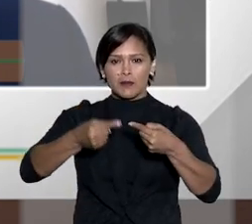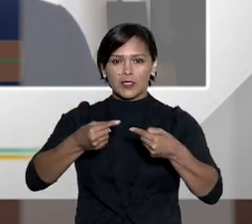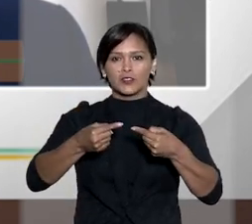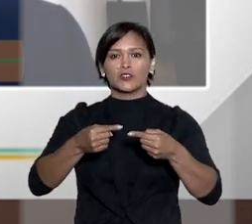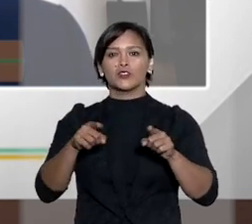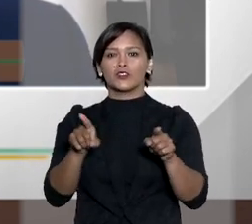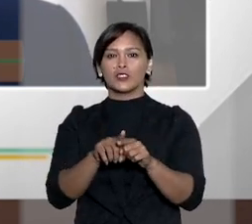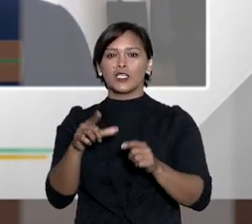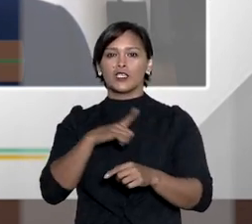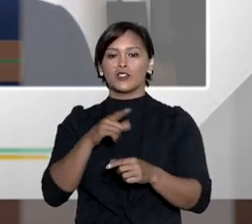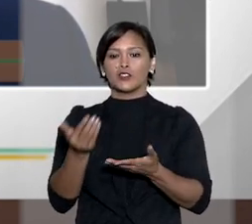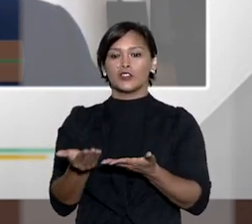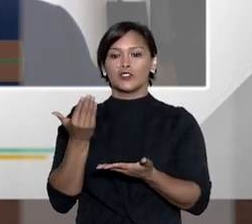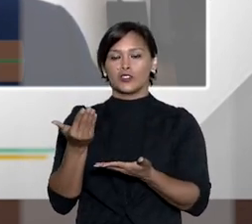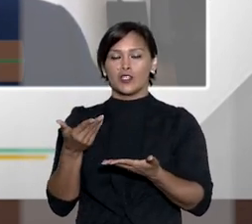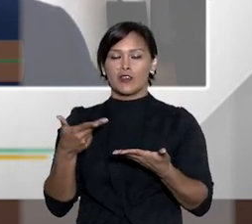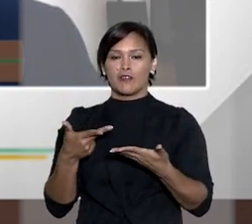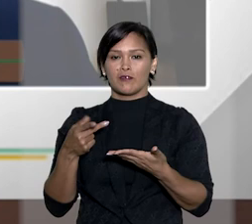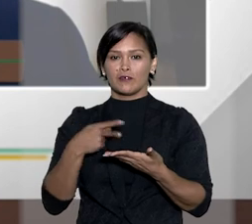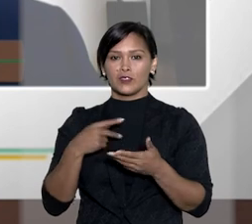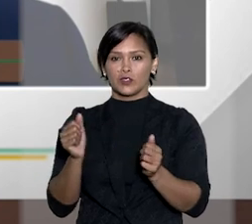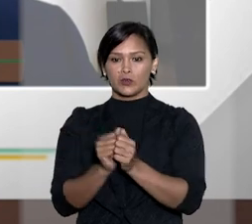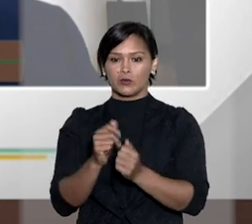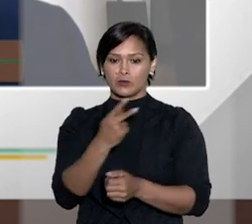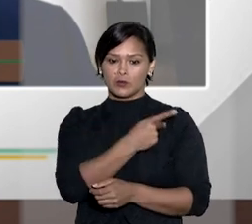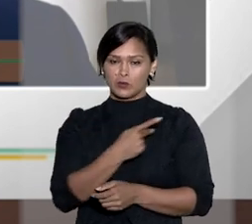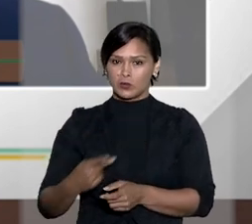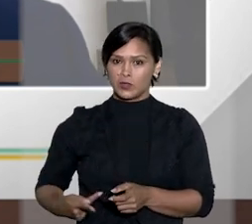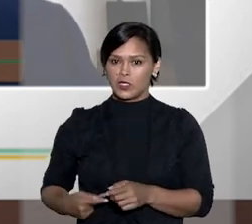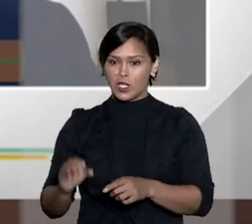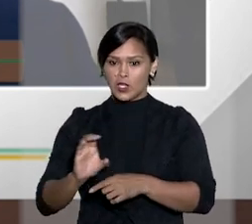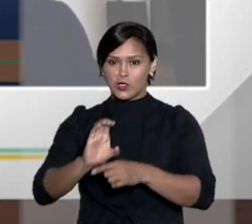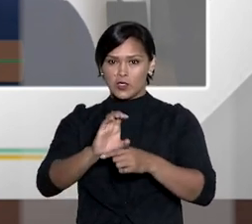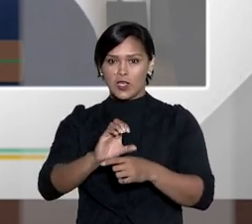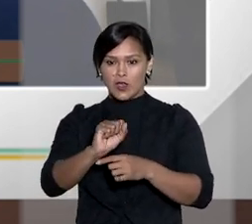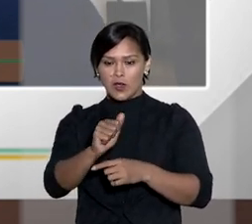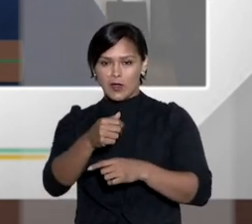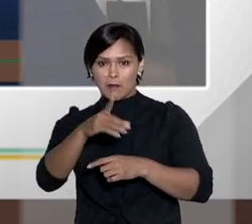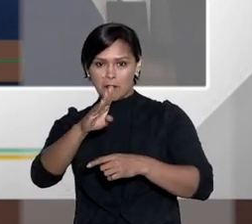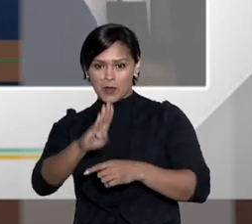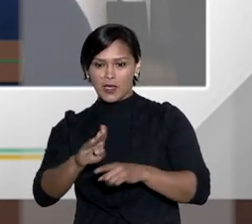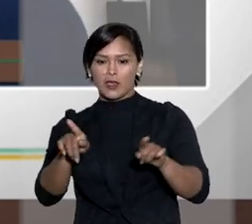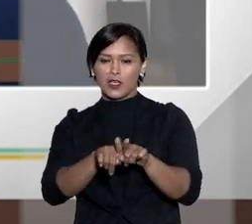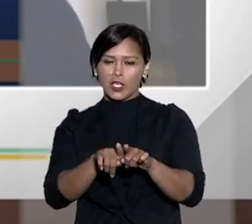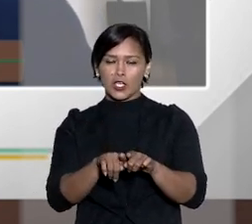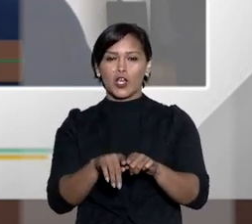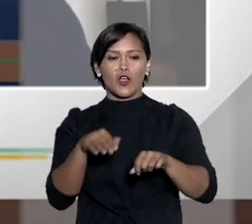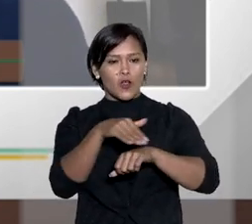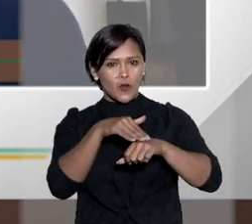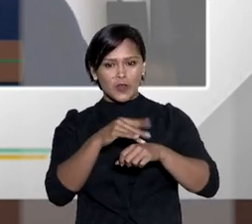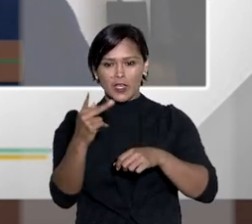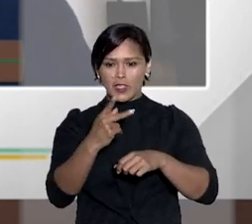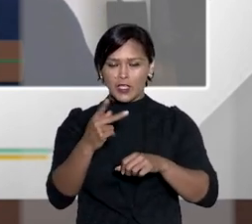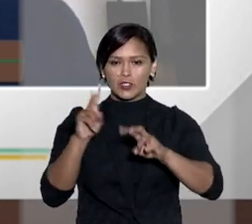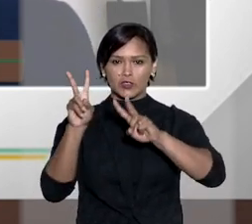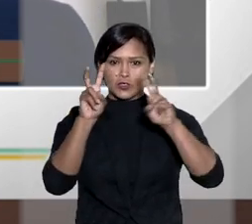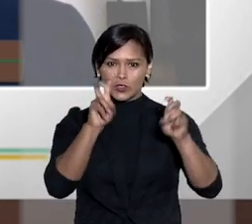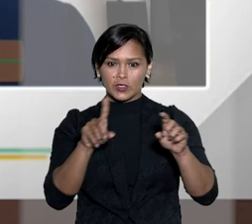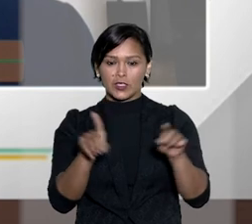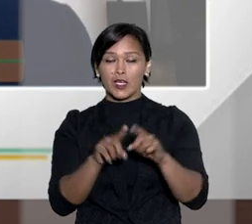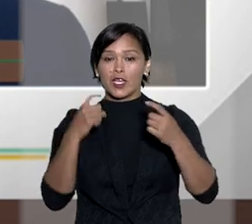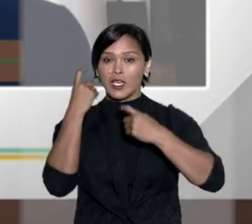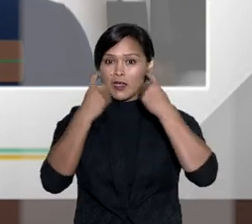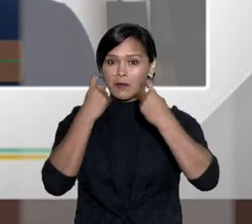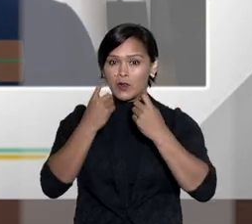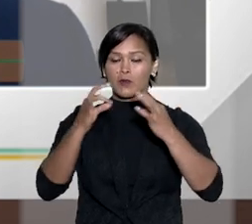identificadas e são debatidas eu tive agora recentemente com o presidente do conselho federal da ordem e nós